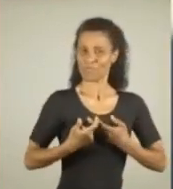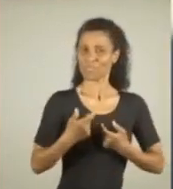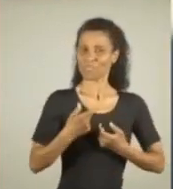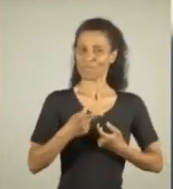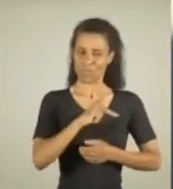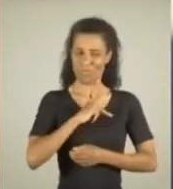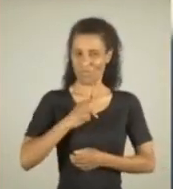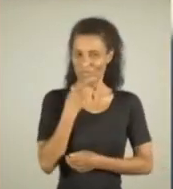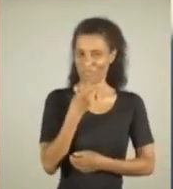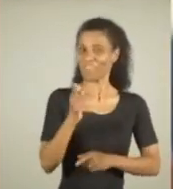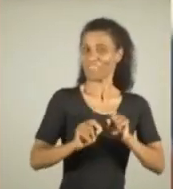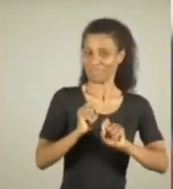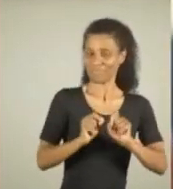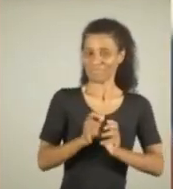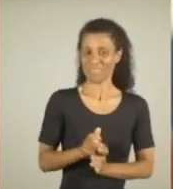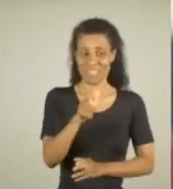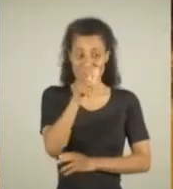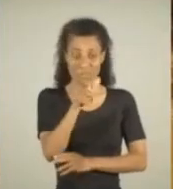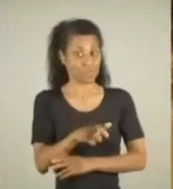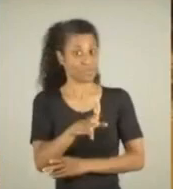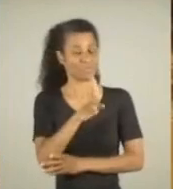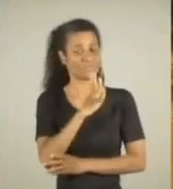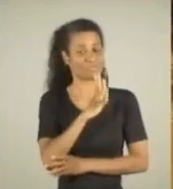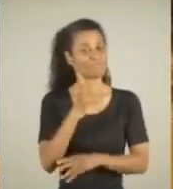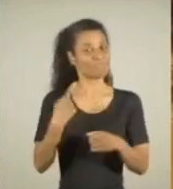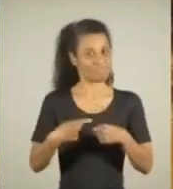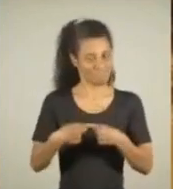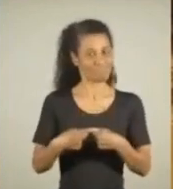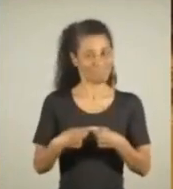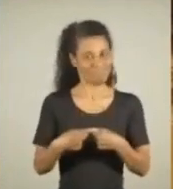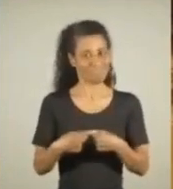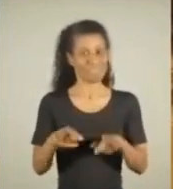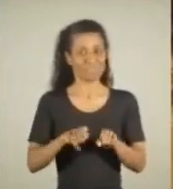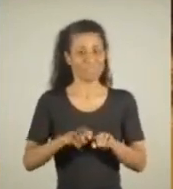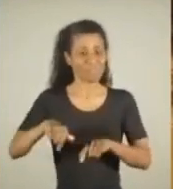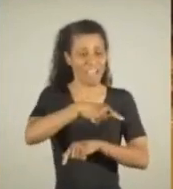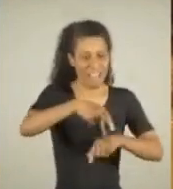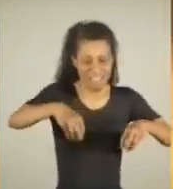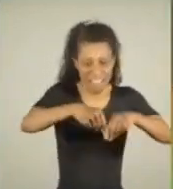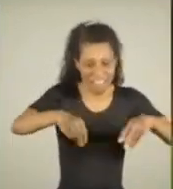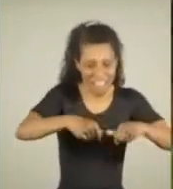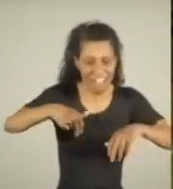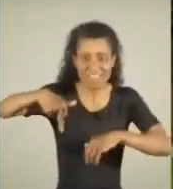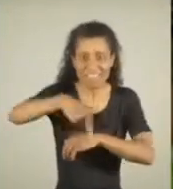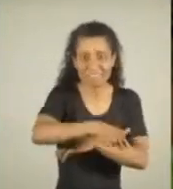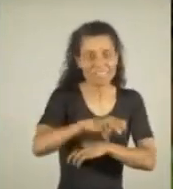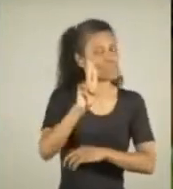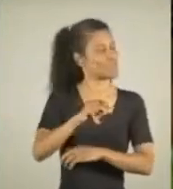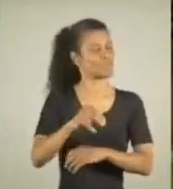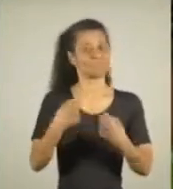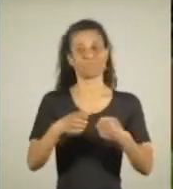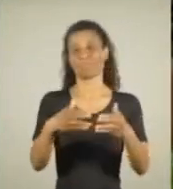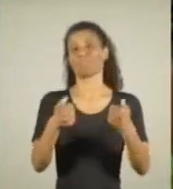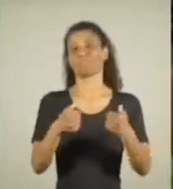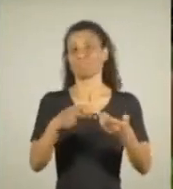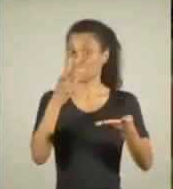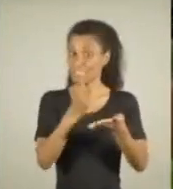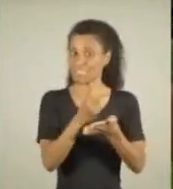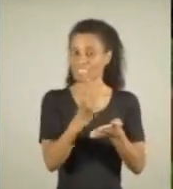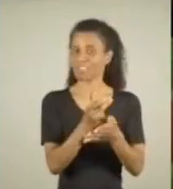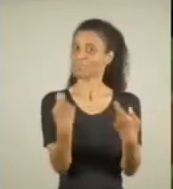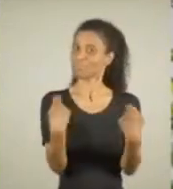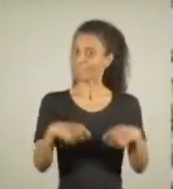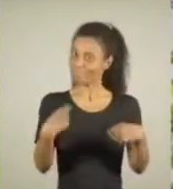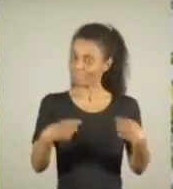bastante popular que diz assim, quem conhece a sua cidade, põe o pézinho no bar. E isso a gente nunca precisou pedir.